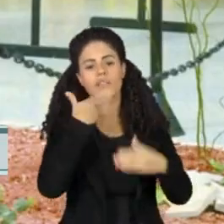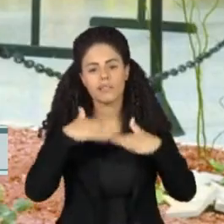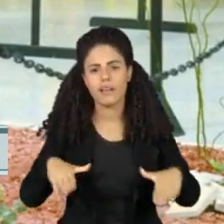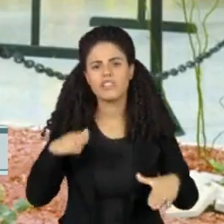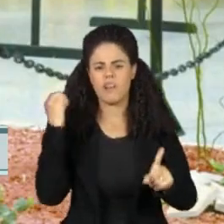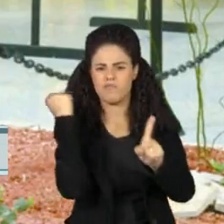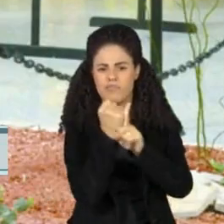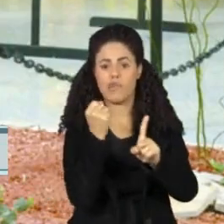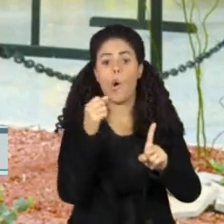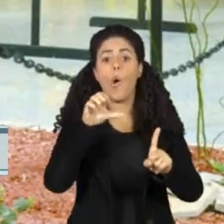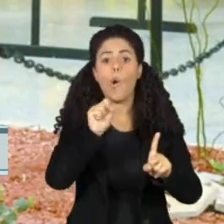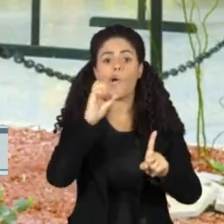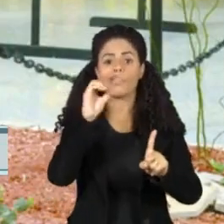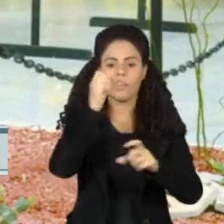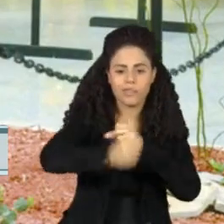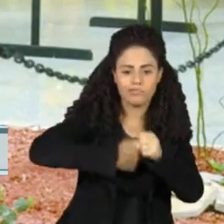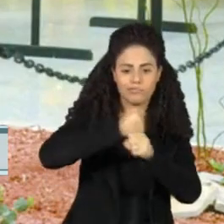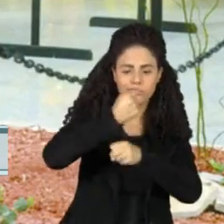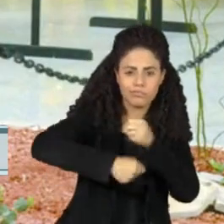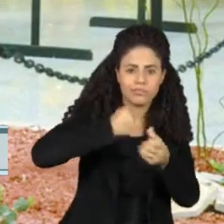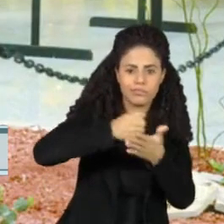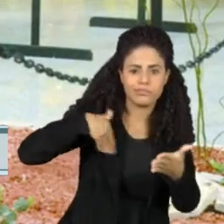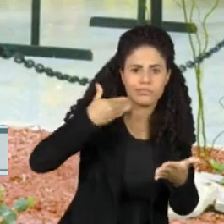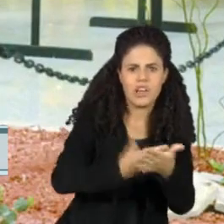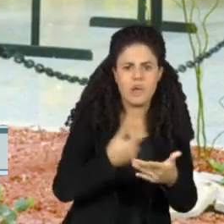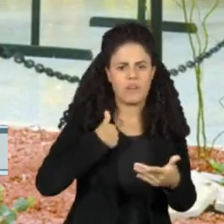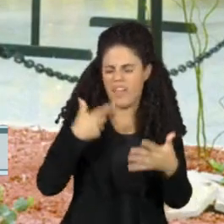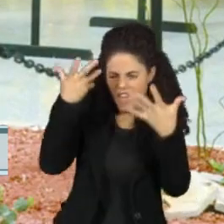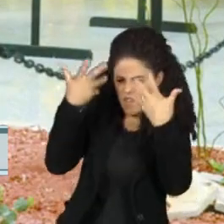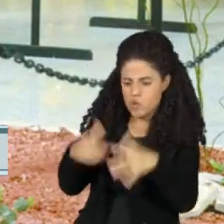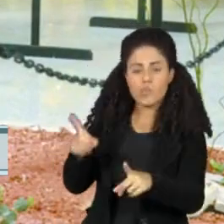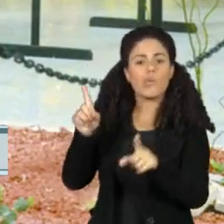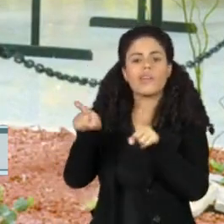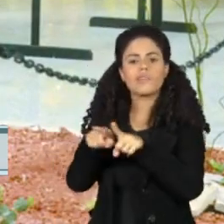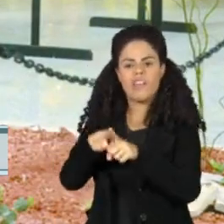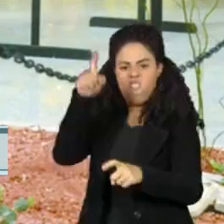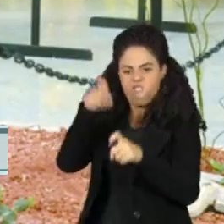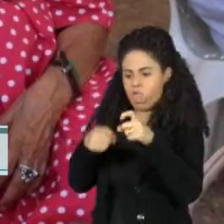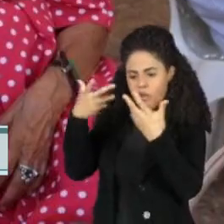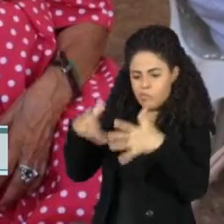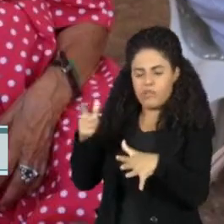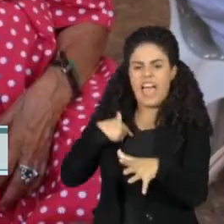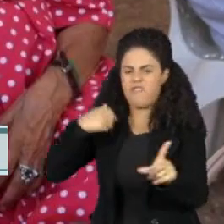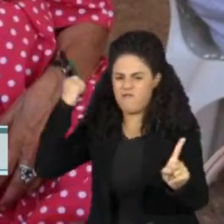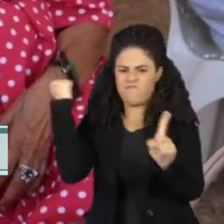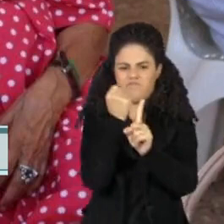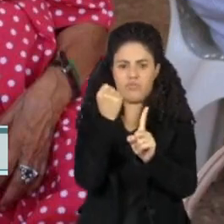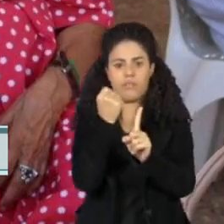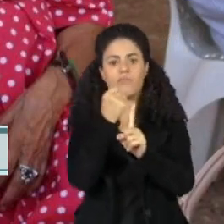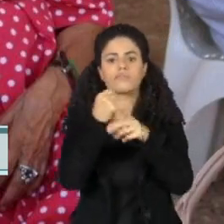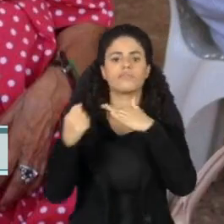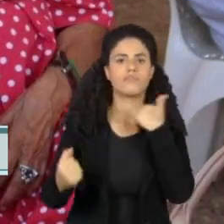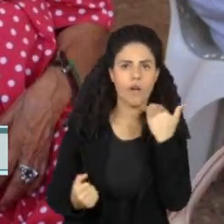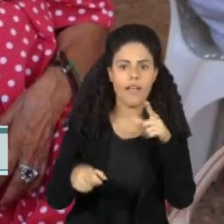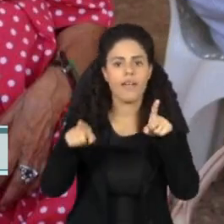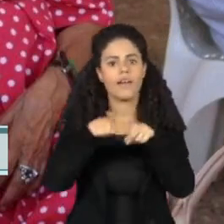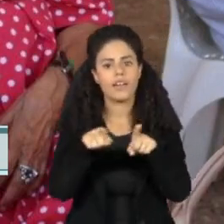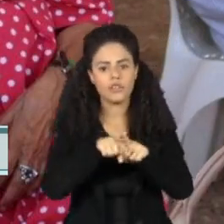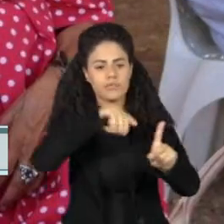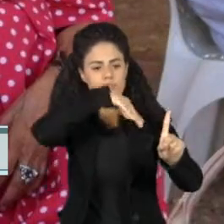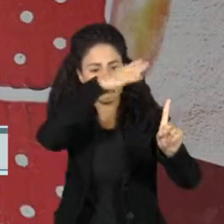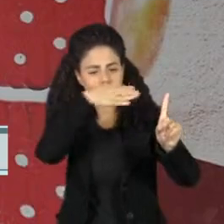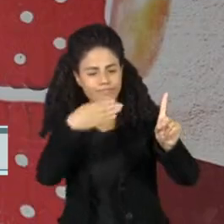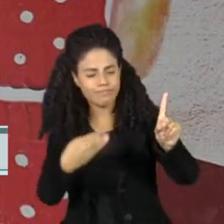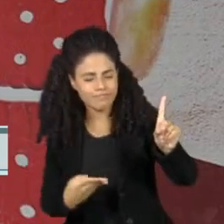anos, depois de resistir a ter relações sexuais com outro jovem da região. Desde então, é venerada pelos fiéis